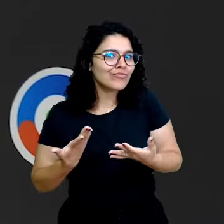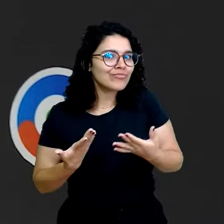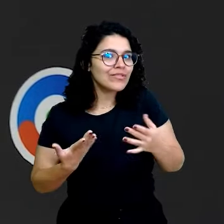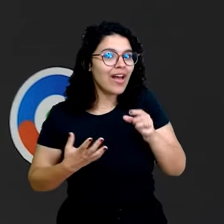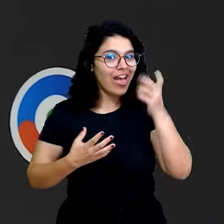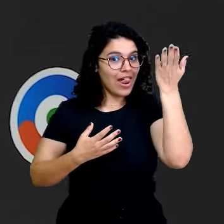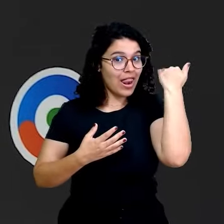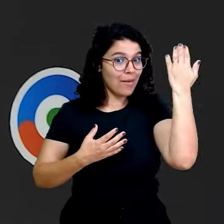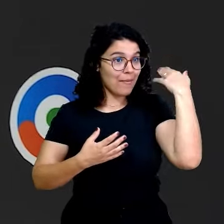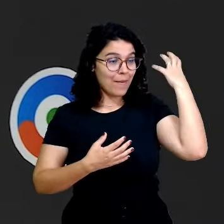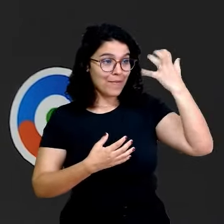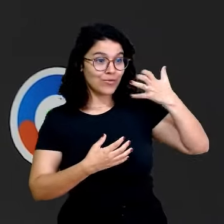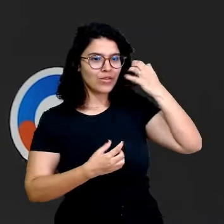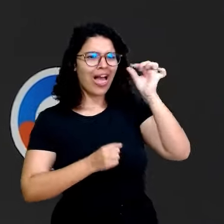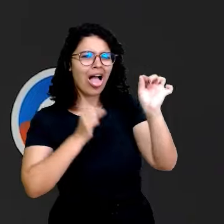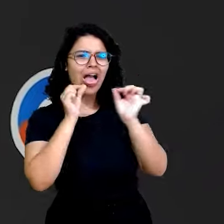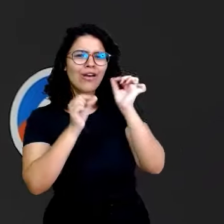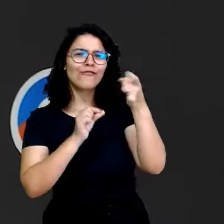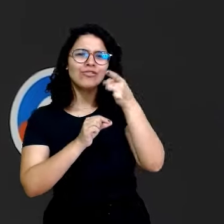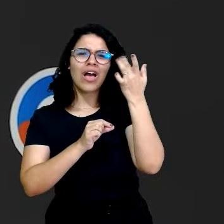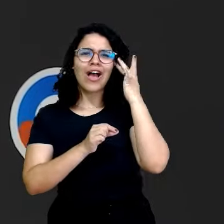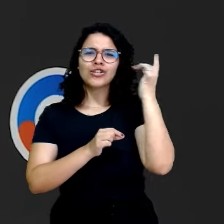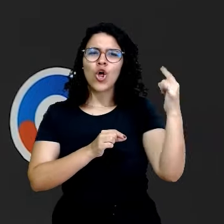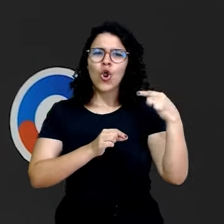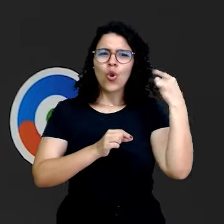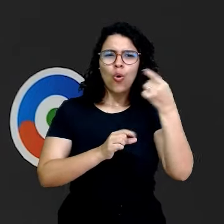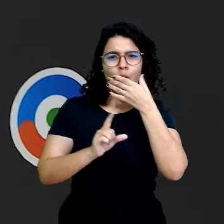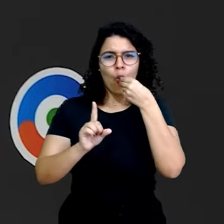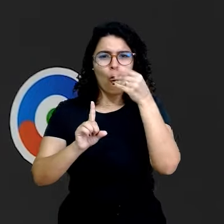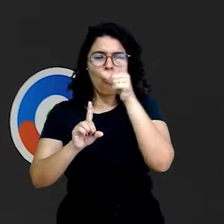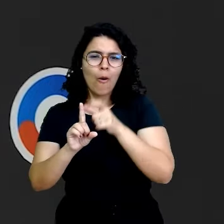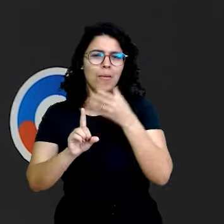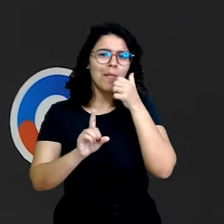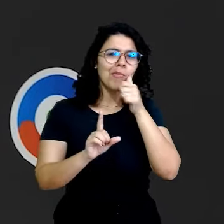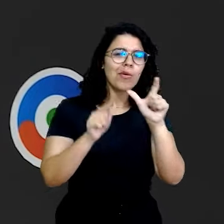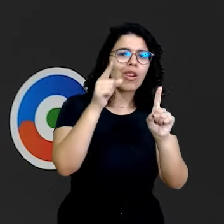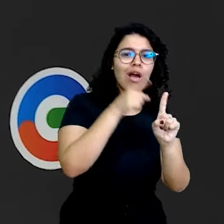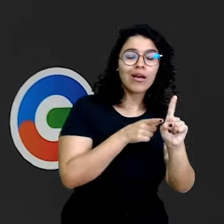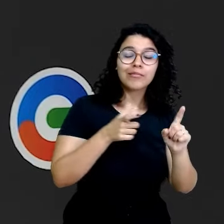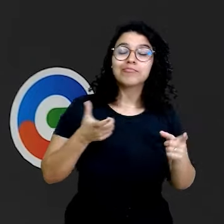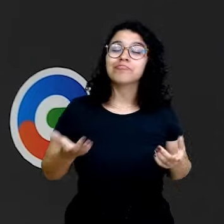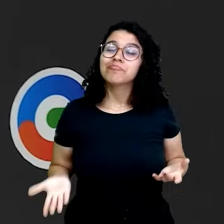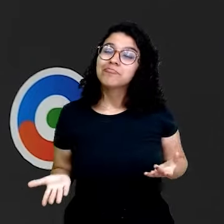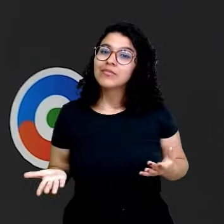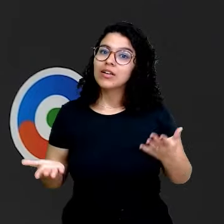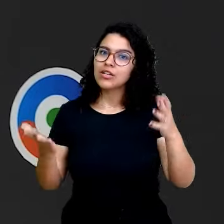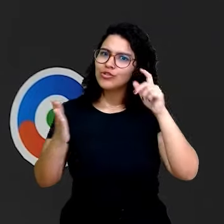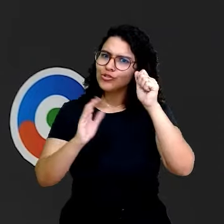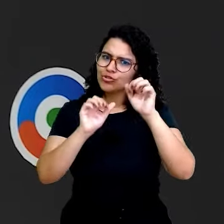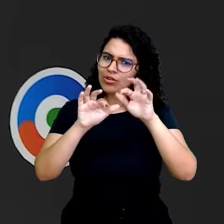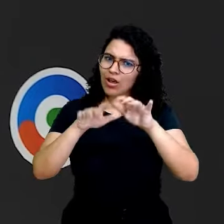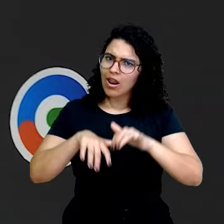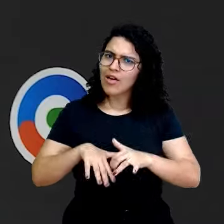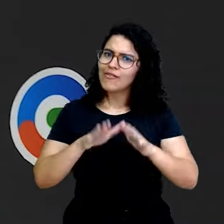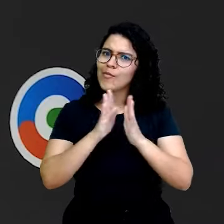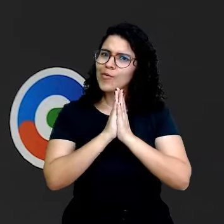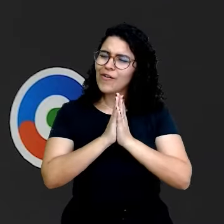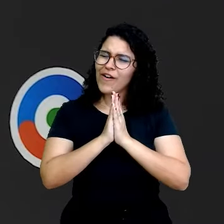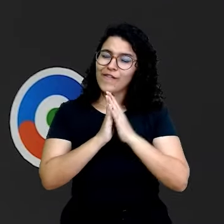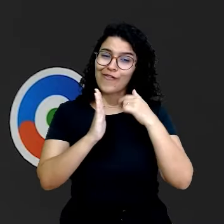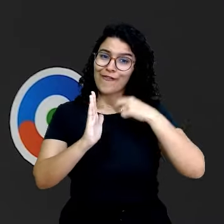personagens daquela música? Escreve aí que eu vou ler todos os comentários. Agora, não esquece, tá?